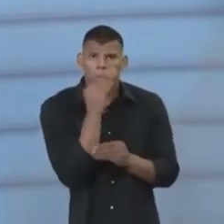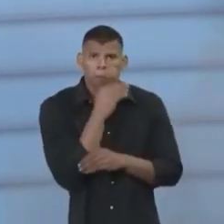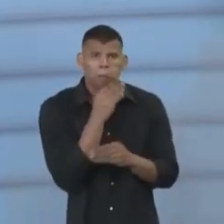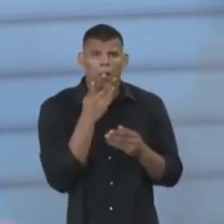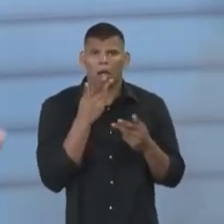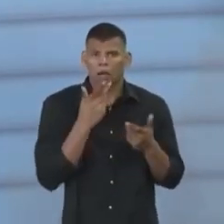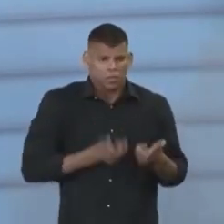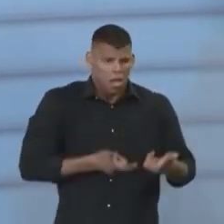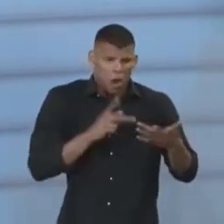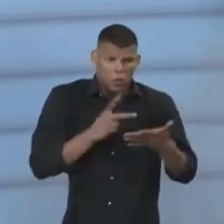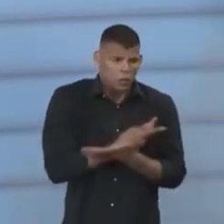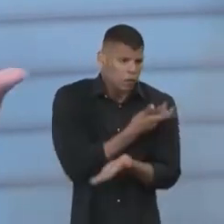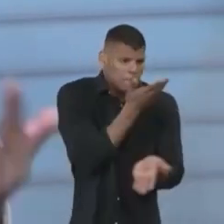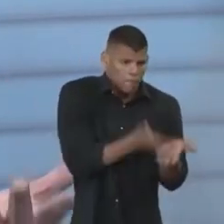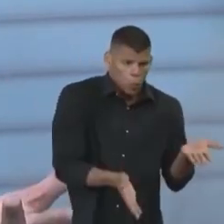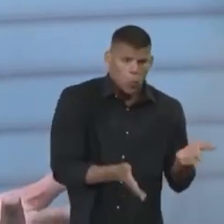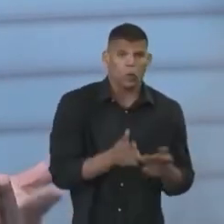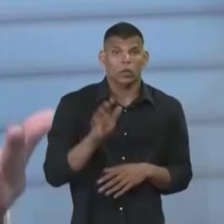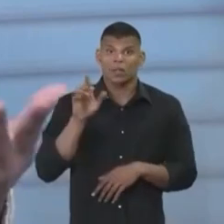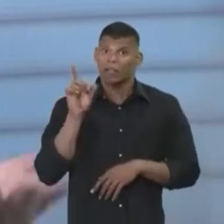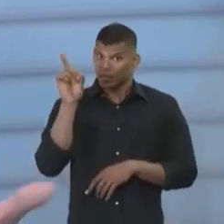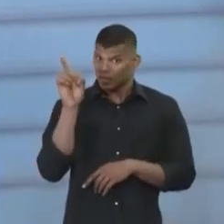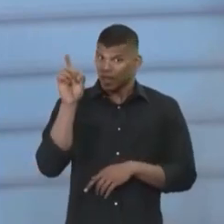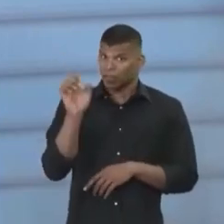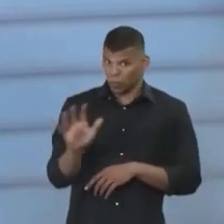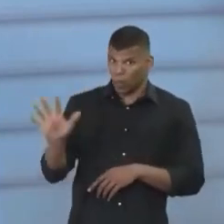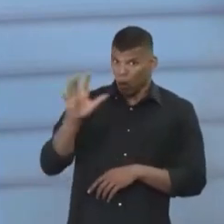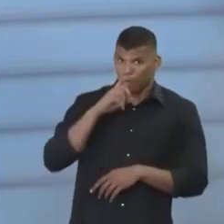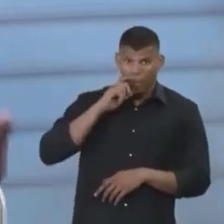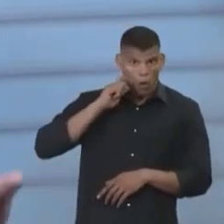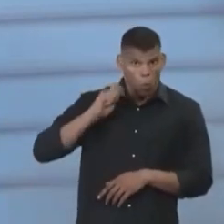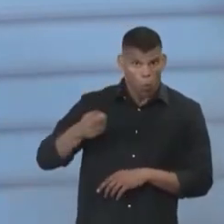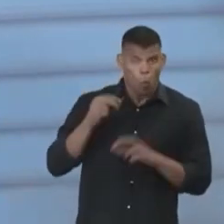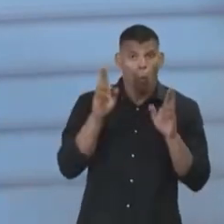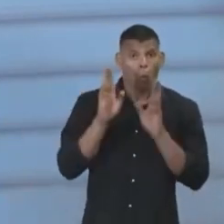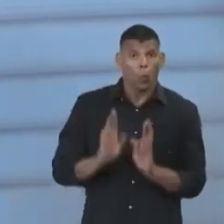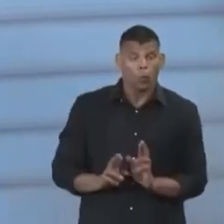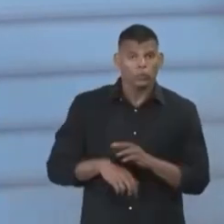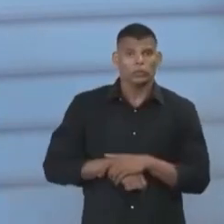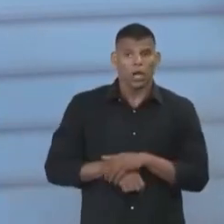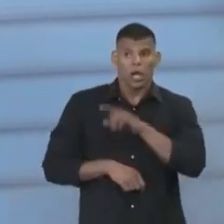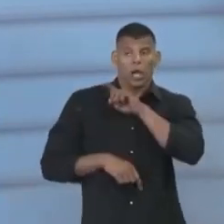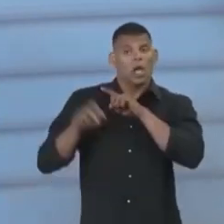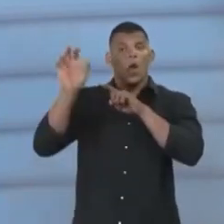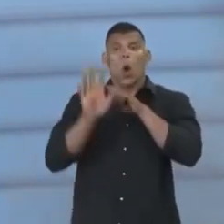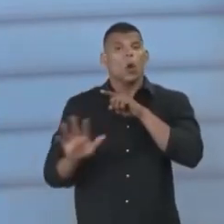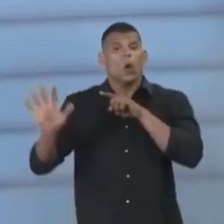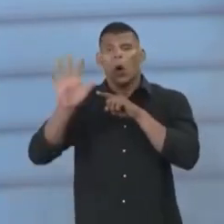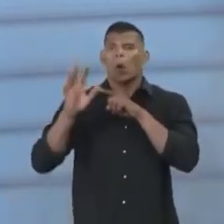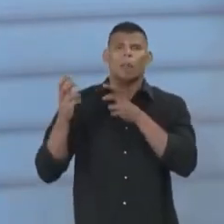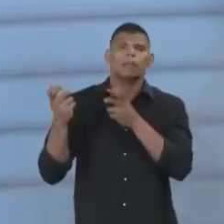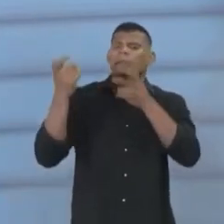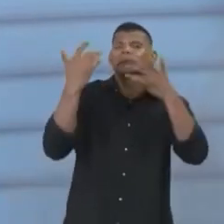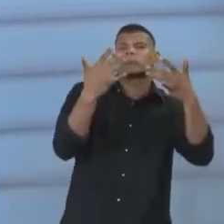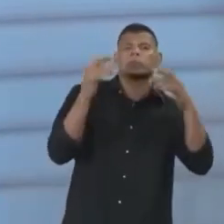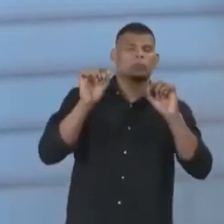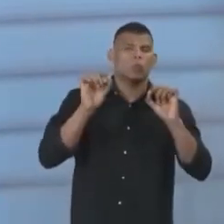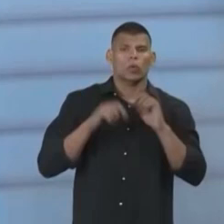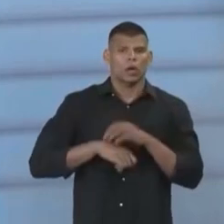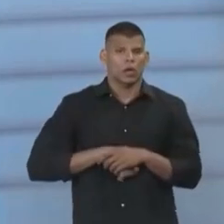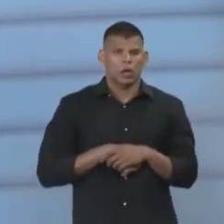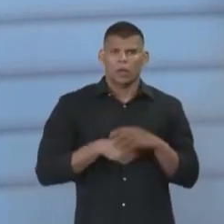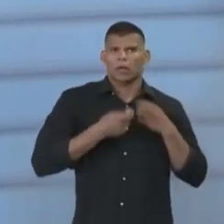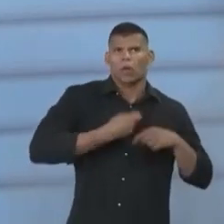e a Europa, que lança realmente um discurso de diálogo entre